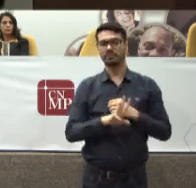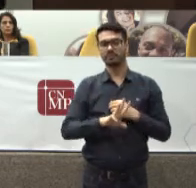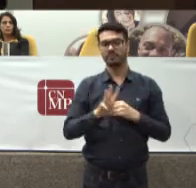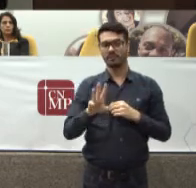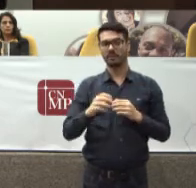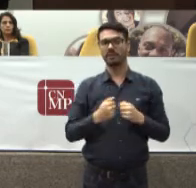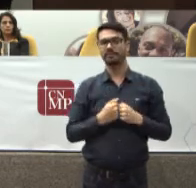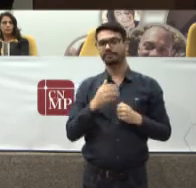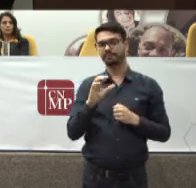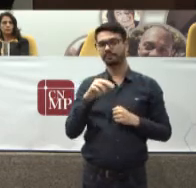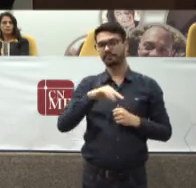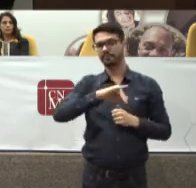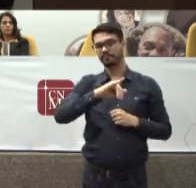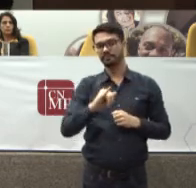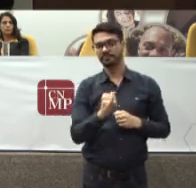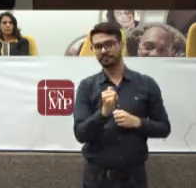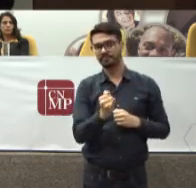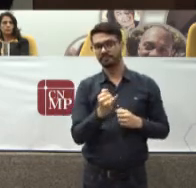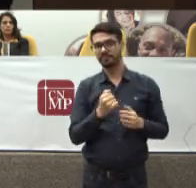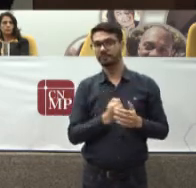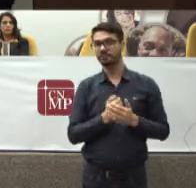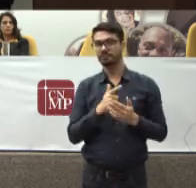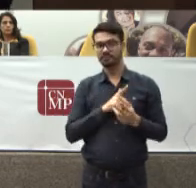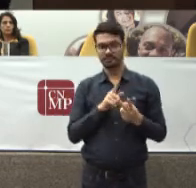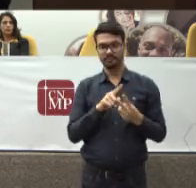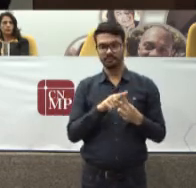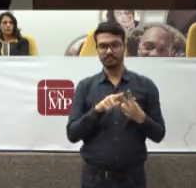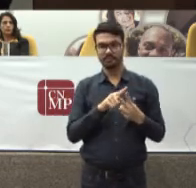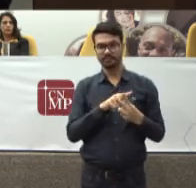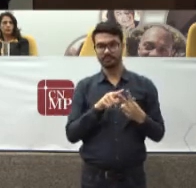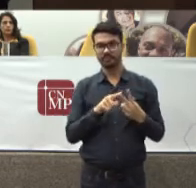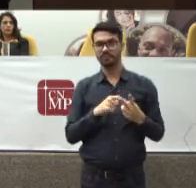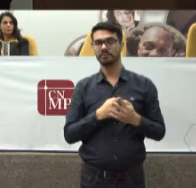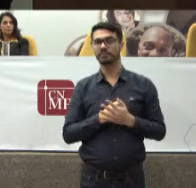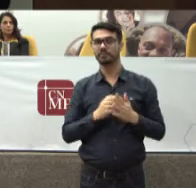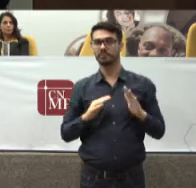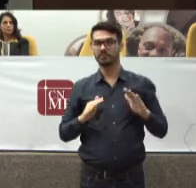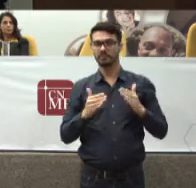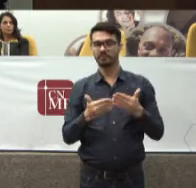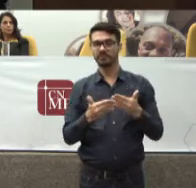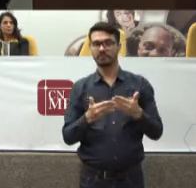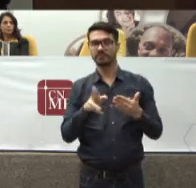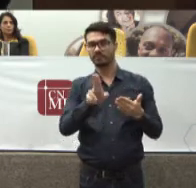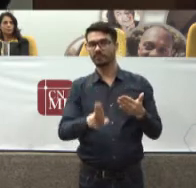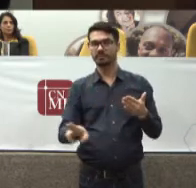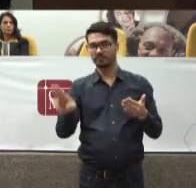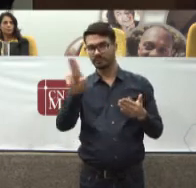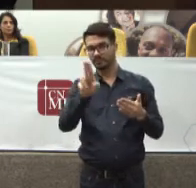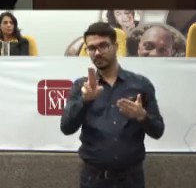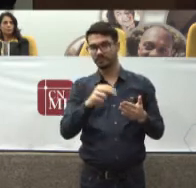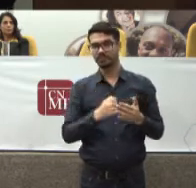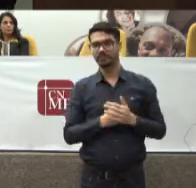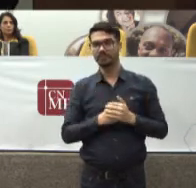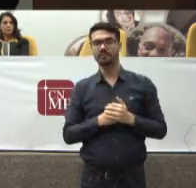tem duas Sessões Uma sessão restrita Ao usuário E uma sessão Pública de